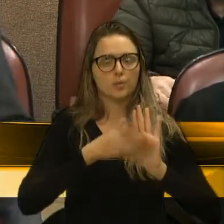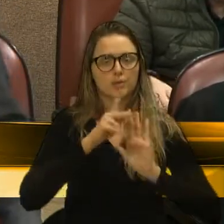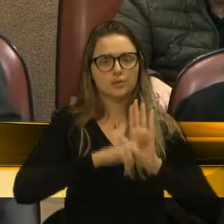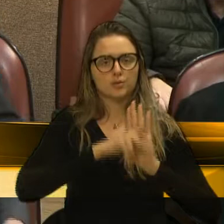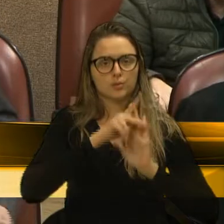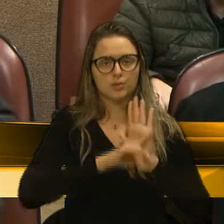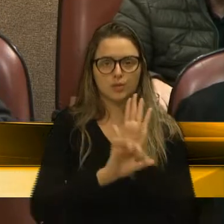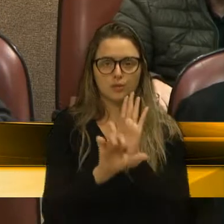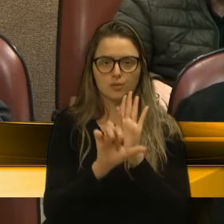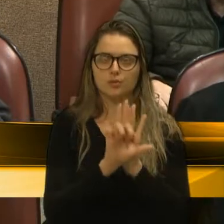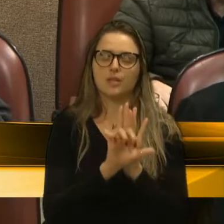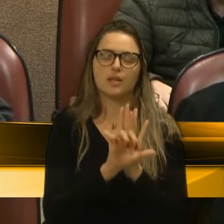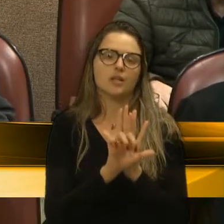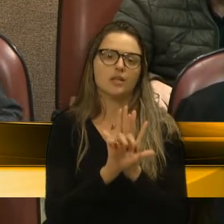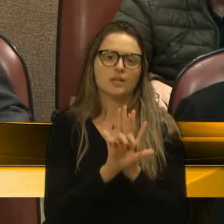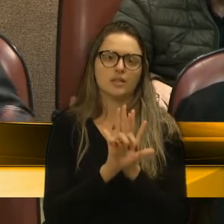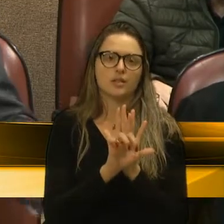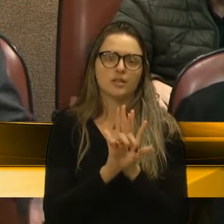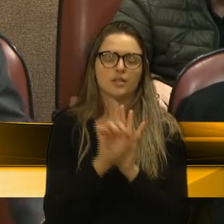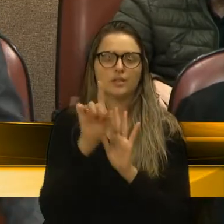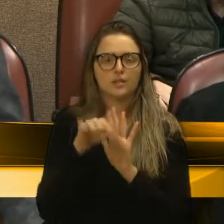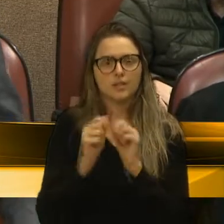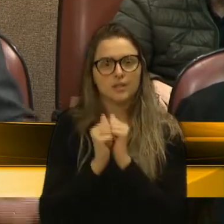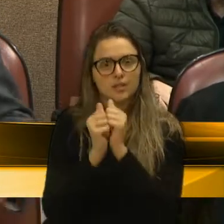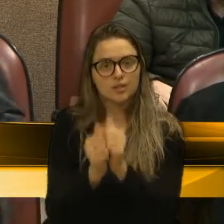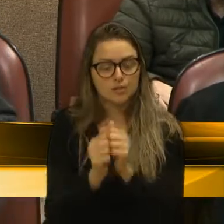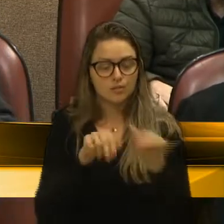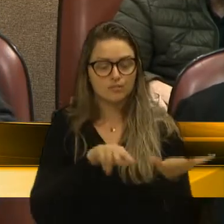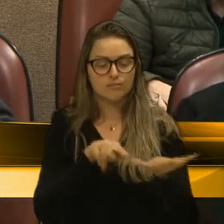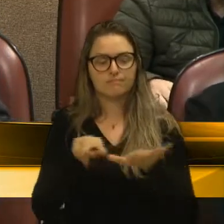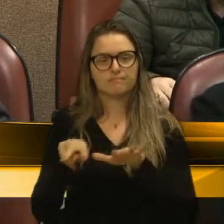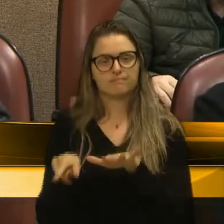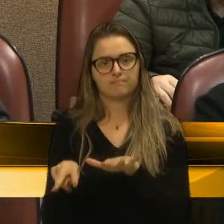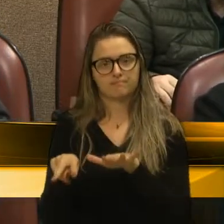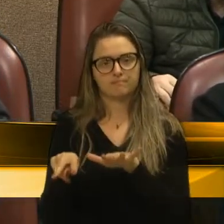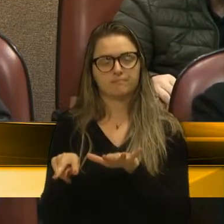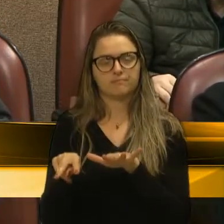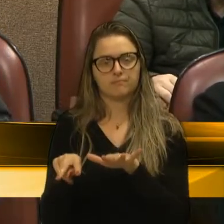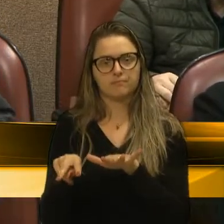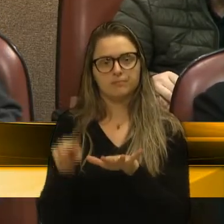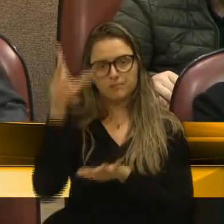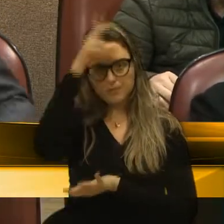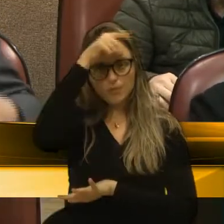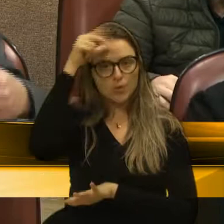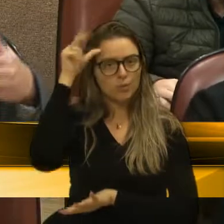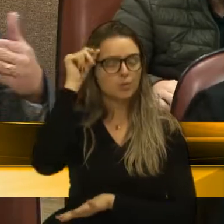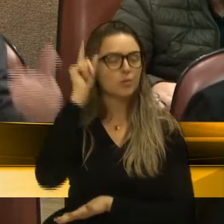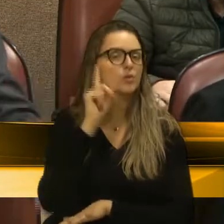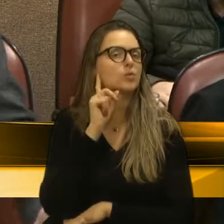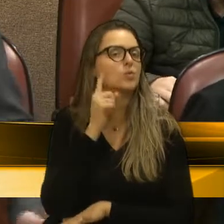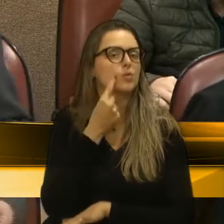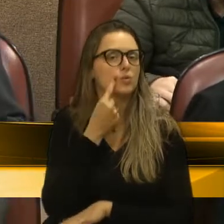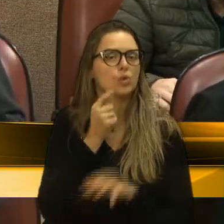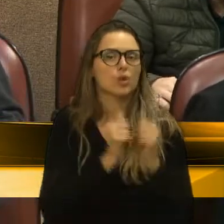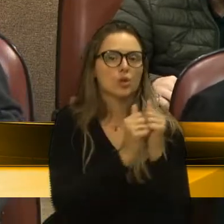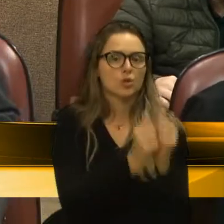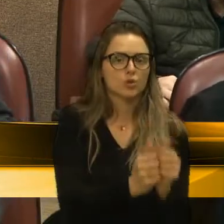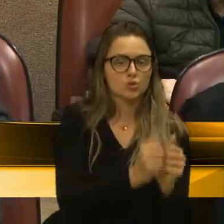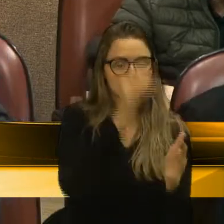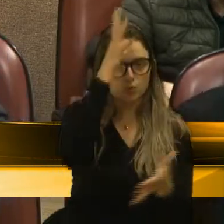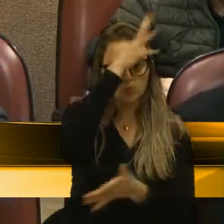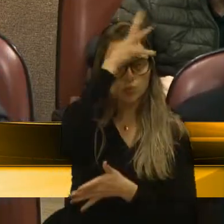de lei é para que, através dessa Semana Municipal do Surdo, nós, através do Poder Executivo,